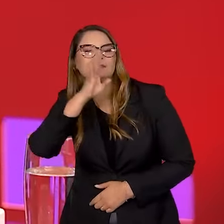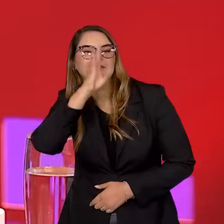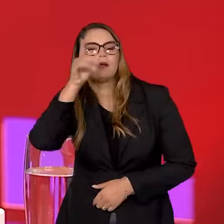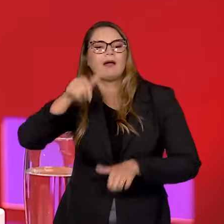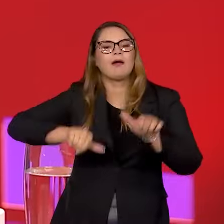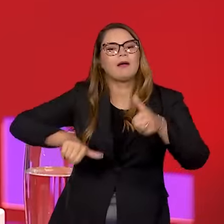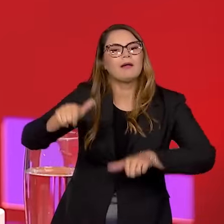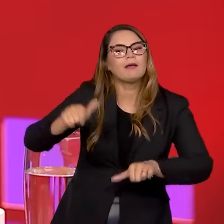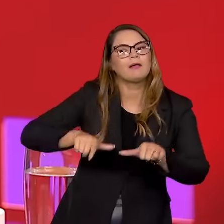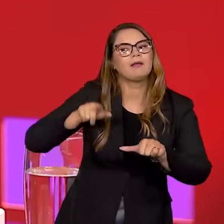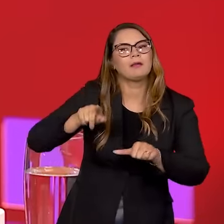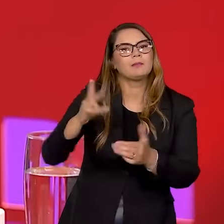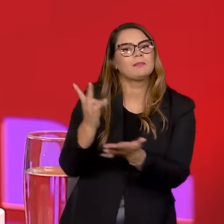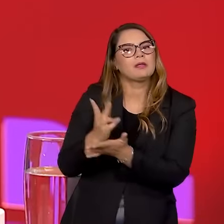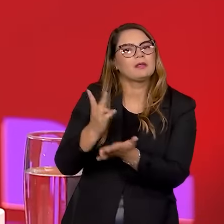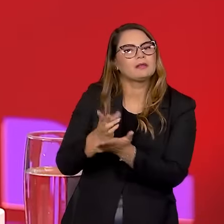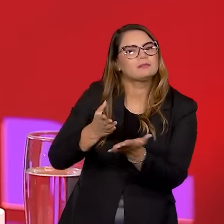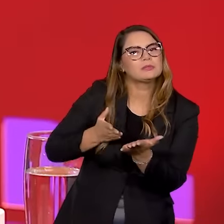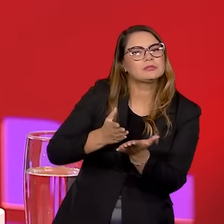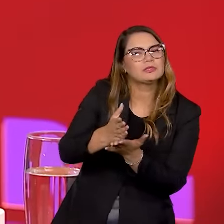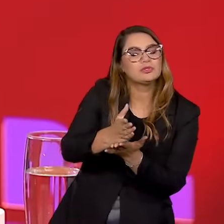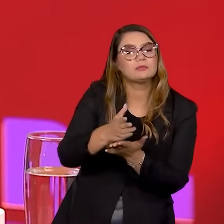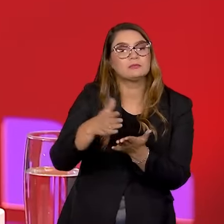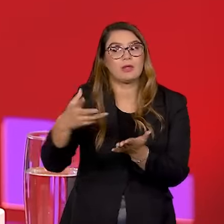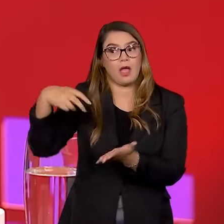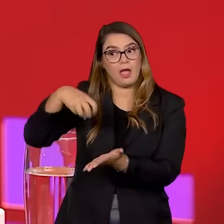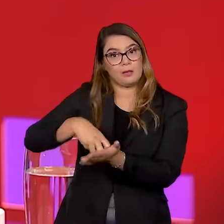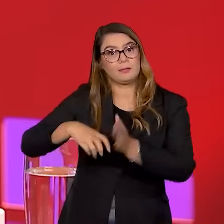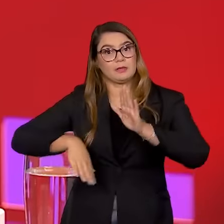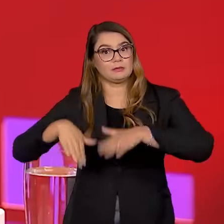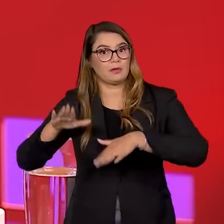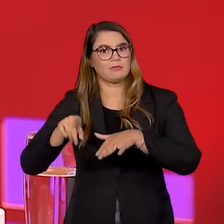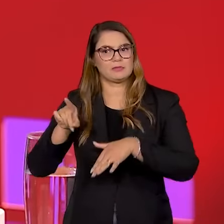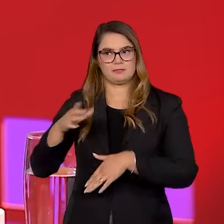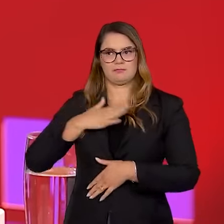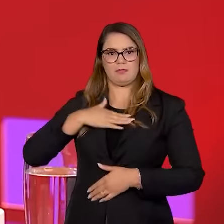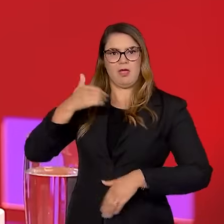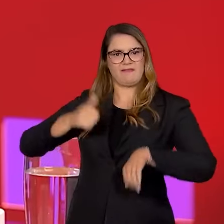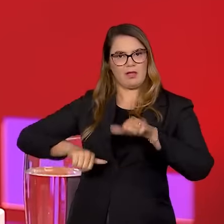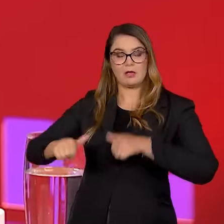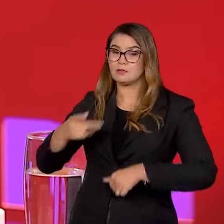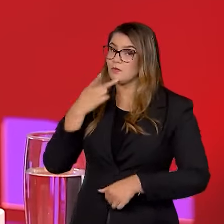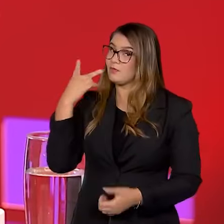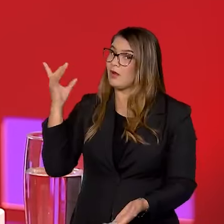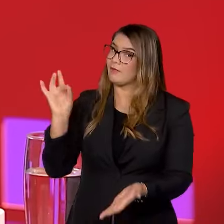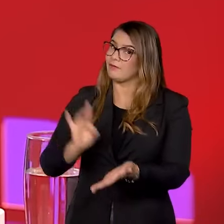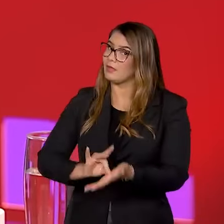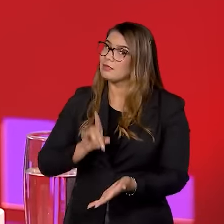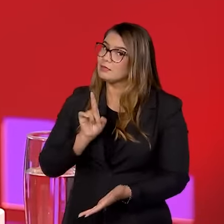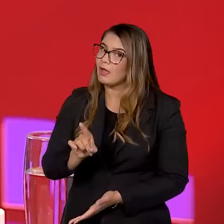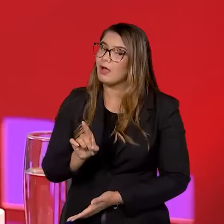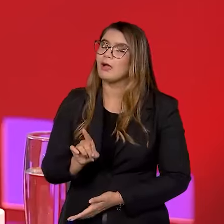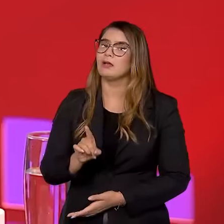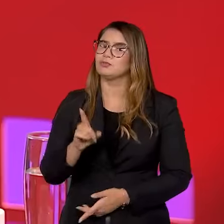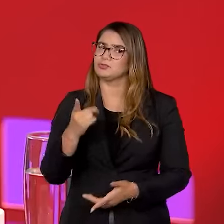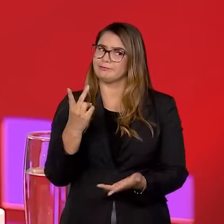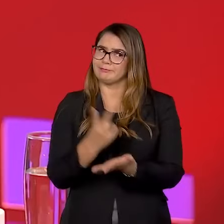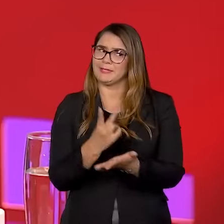ser analisados nessa mesma dimensão. Então, as penas, talvez, em alguns casos, na minha avaliação, com toda a franqueza, por mais que isso seja